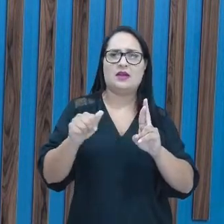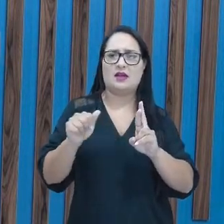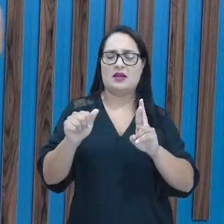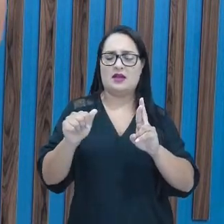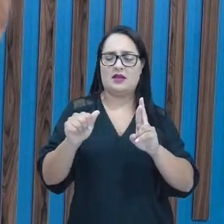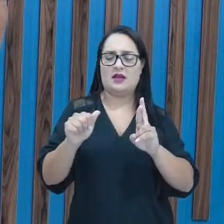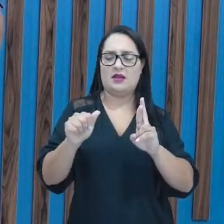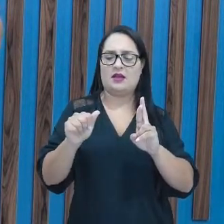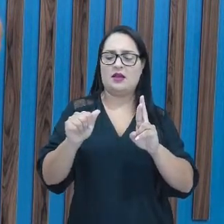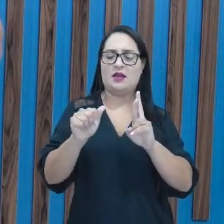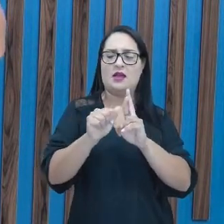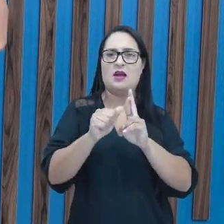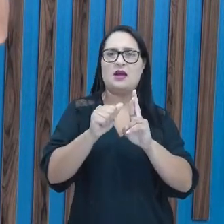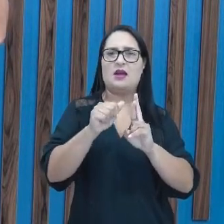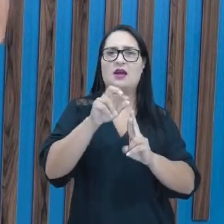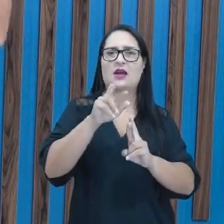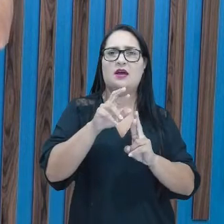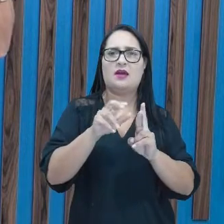Juntando esses dois sons.